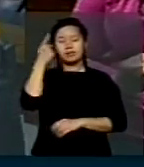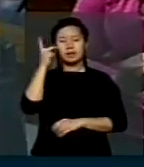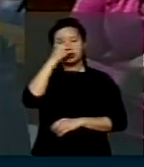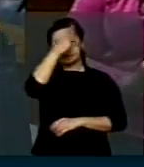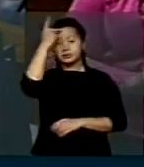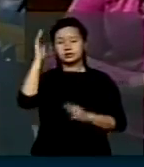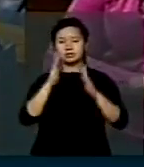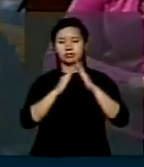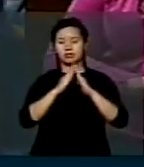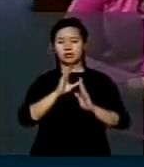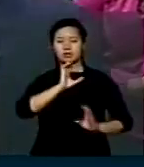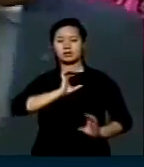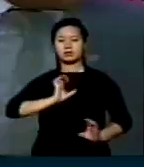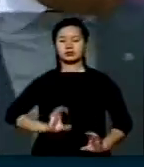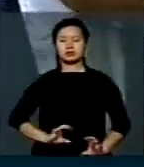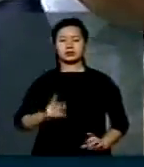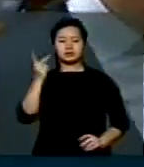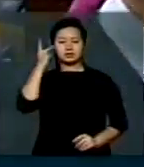cidadãs paulistanas. Presidente, vamos...